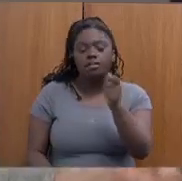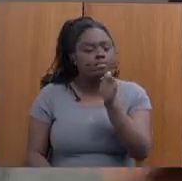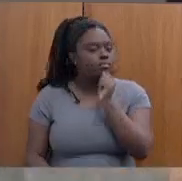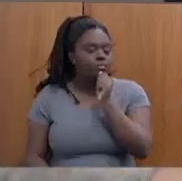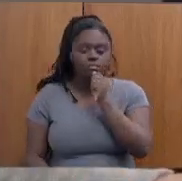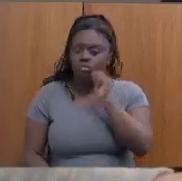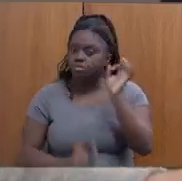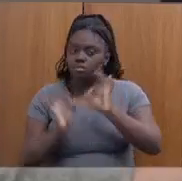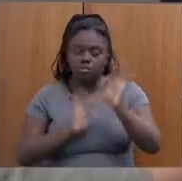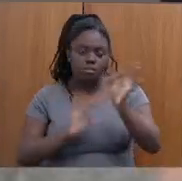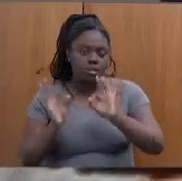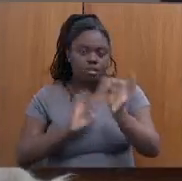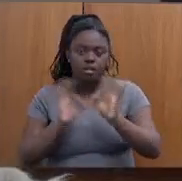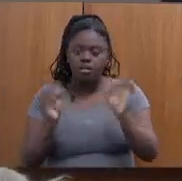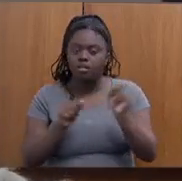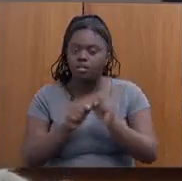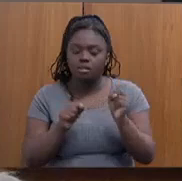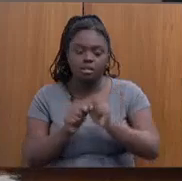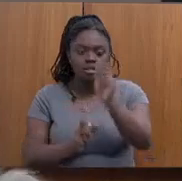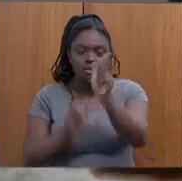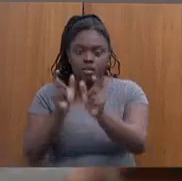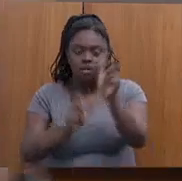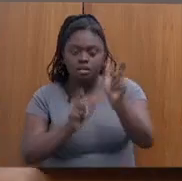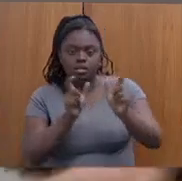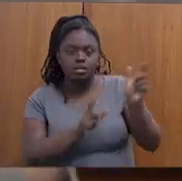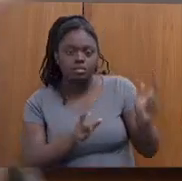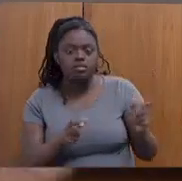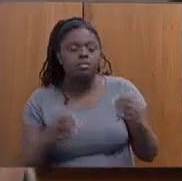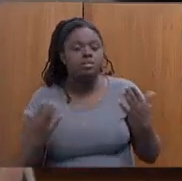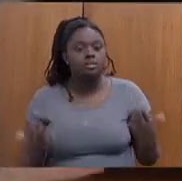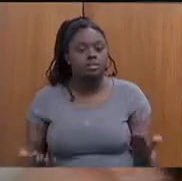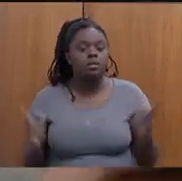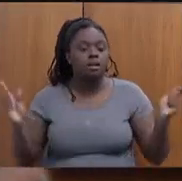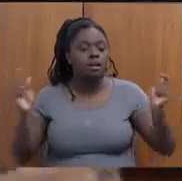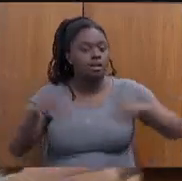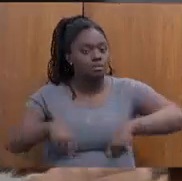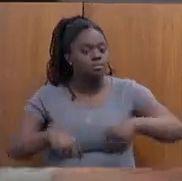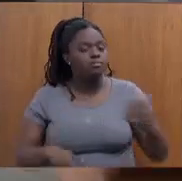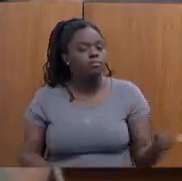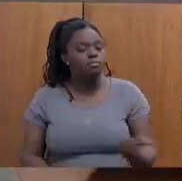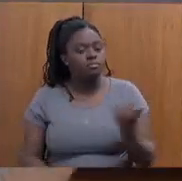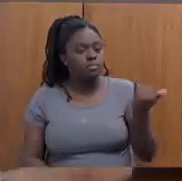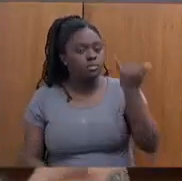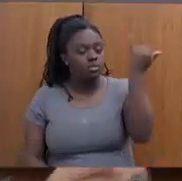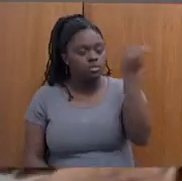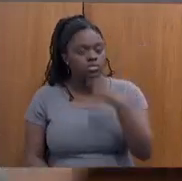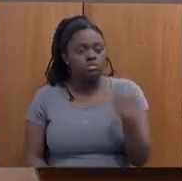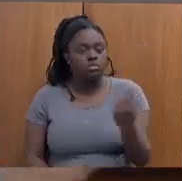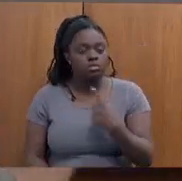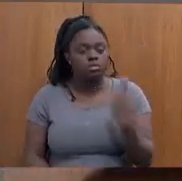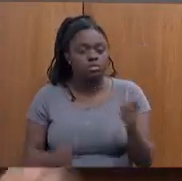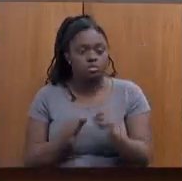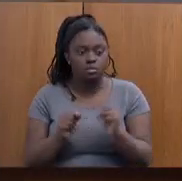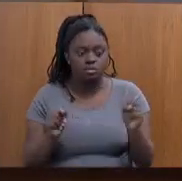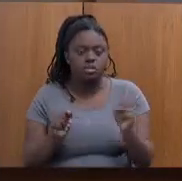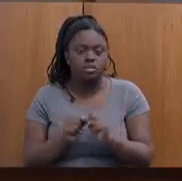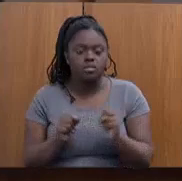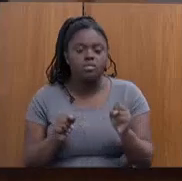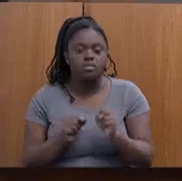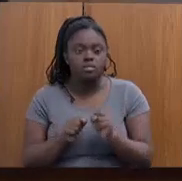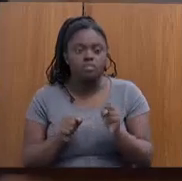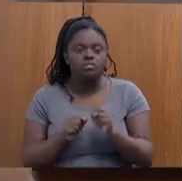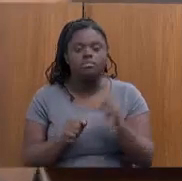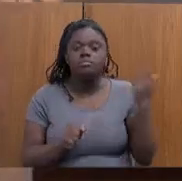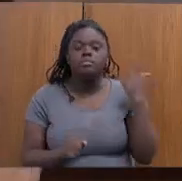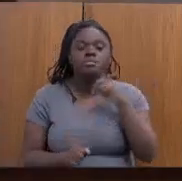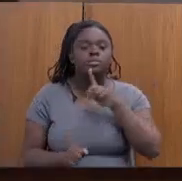para fazer esse atendimento para essas pessoas. Então, essa capacitação é muito importante que nós estamos fazendo para atender esse fluxo